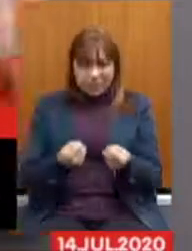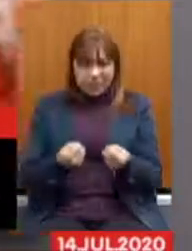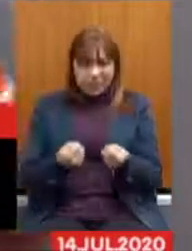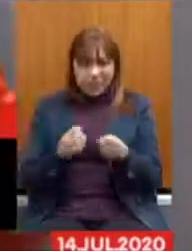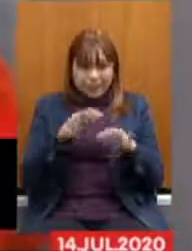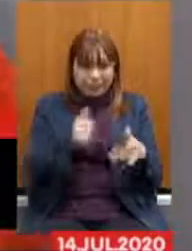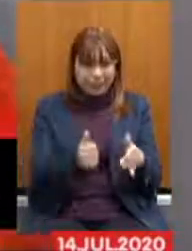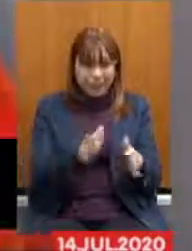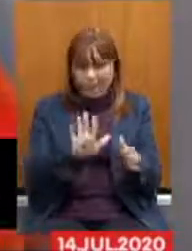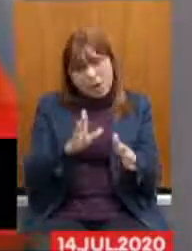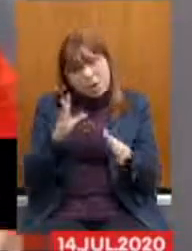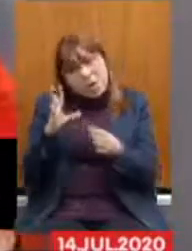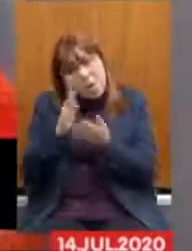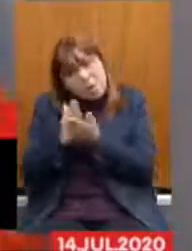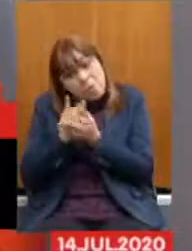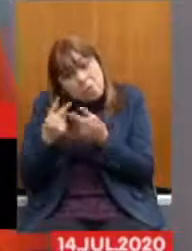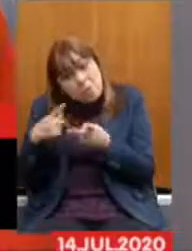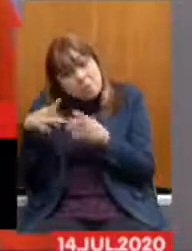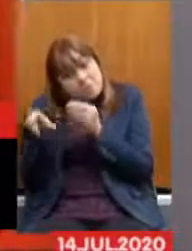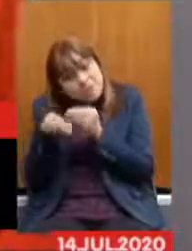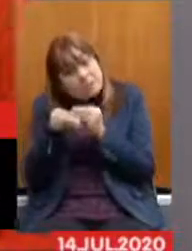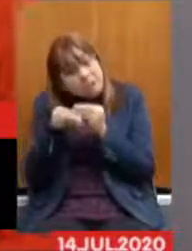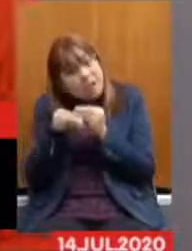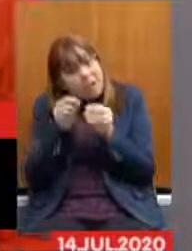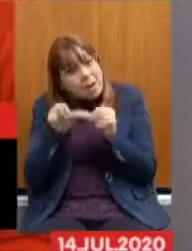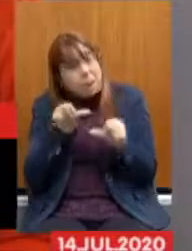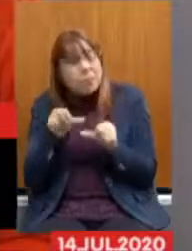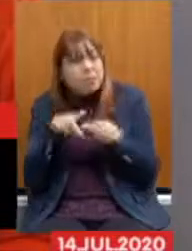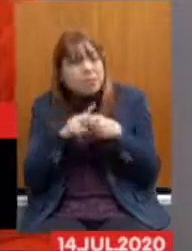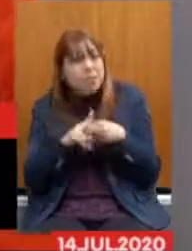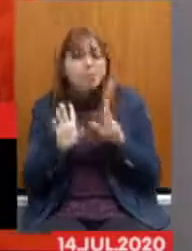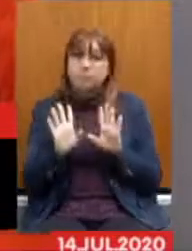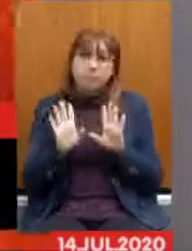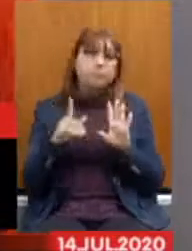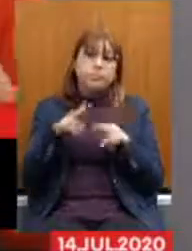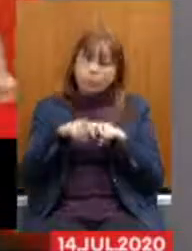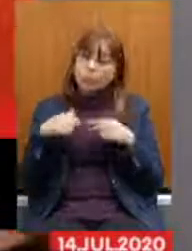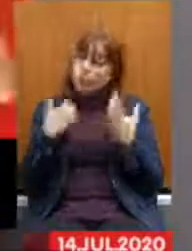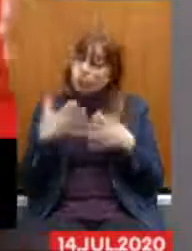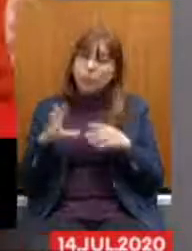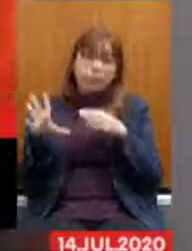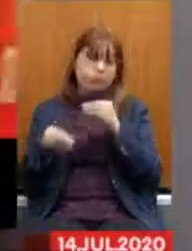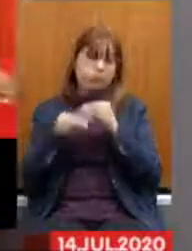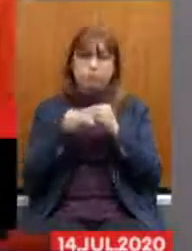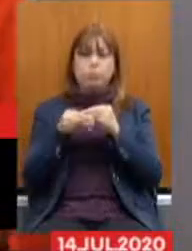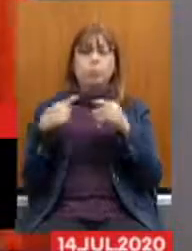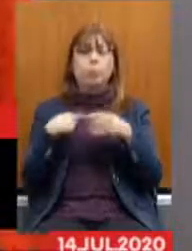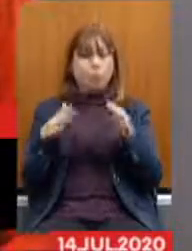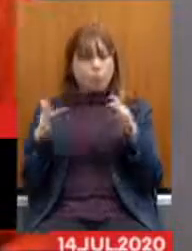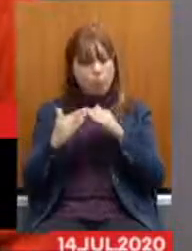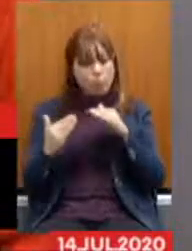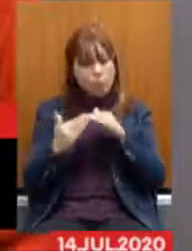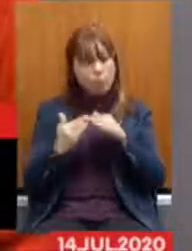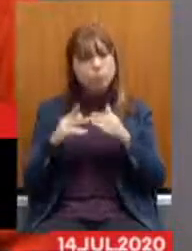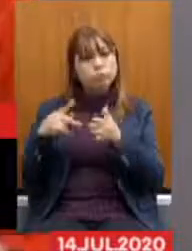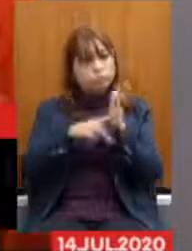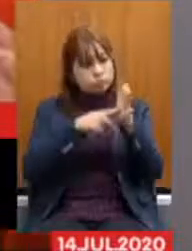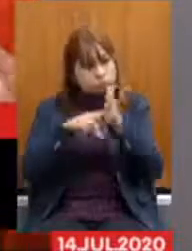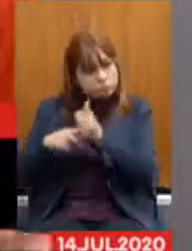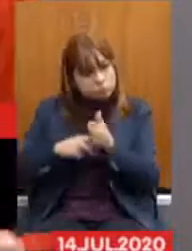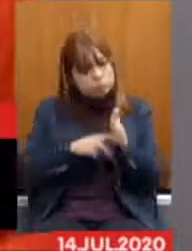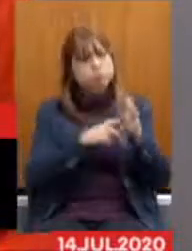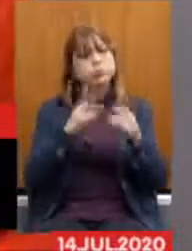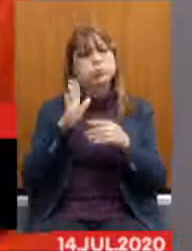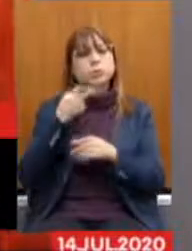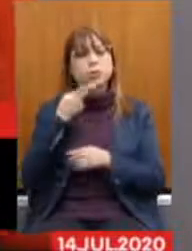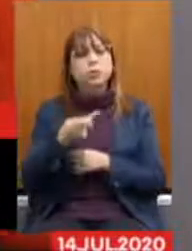coisa. Então, esse não é, na minha avaliação, o momento da apresentação das emendas, porque eu concordo com a posição trazida pelas entidades sindicais, que